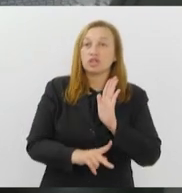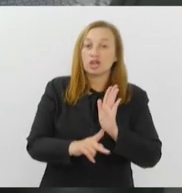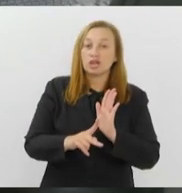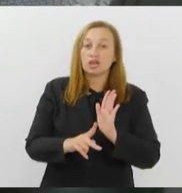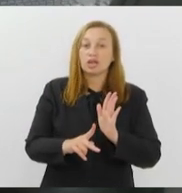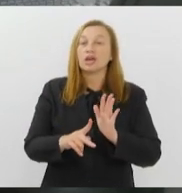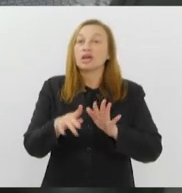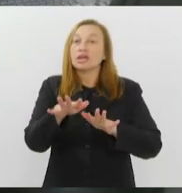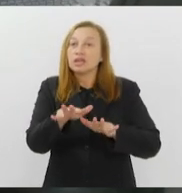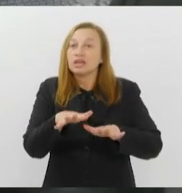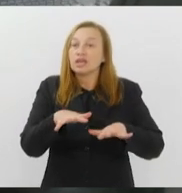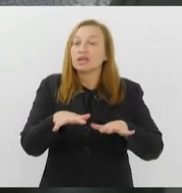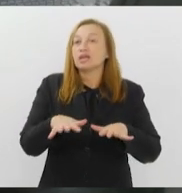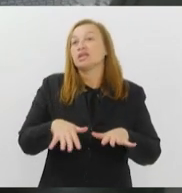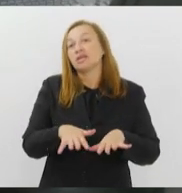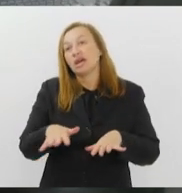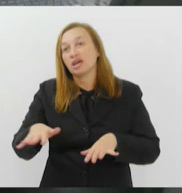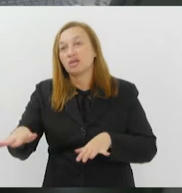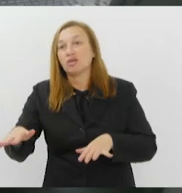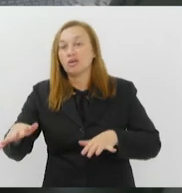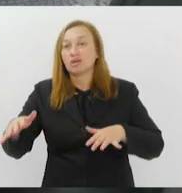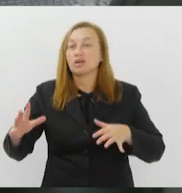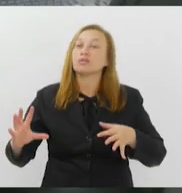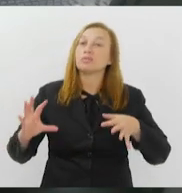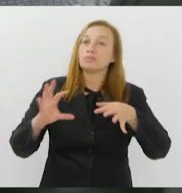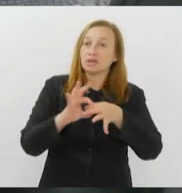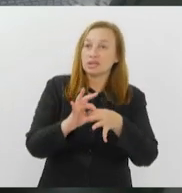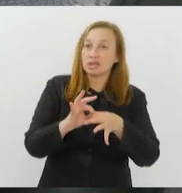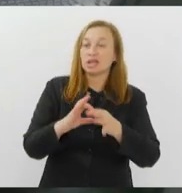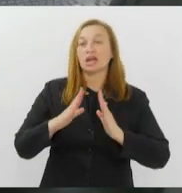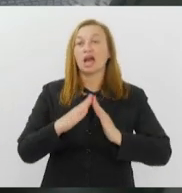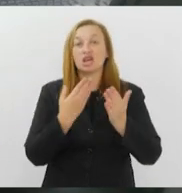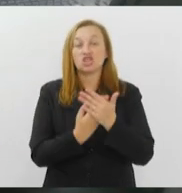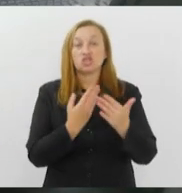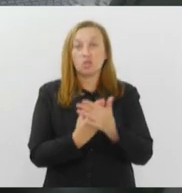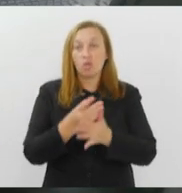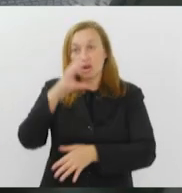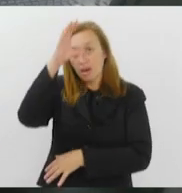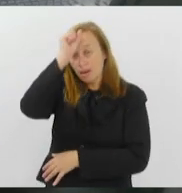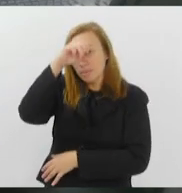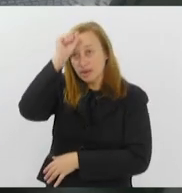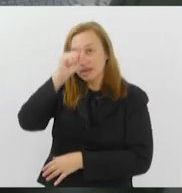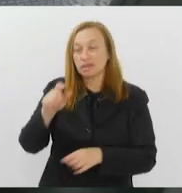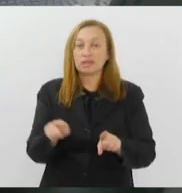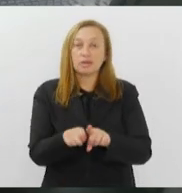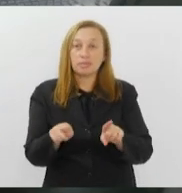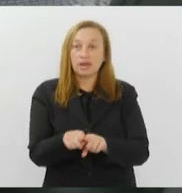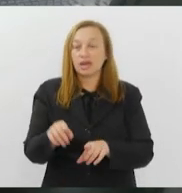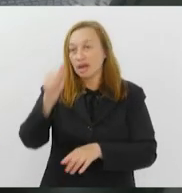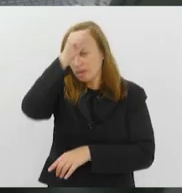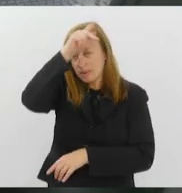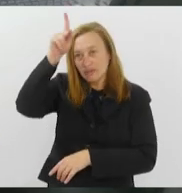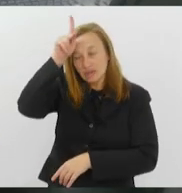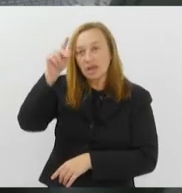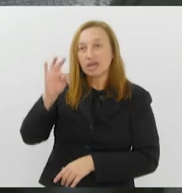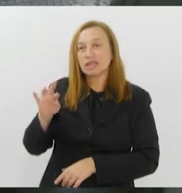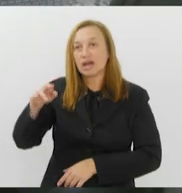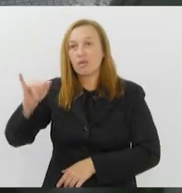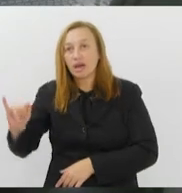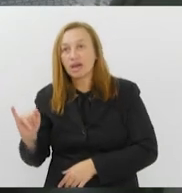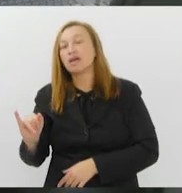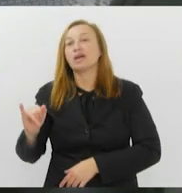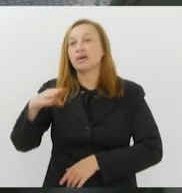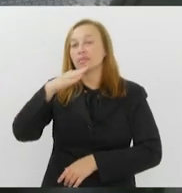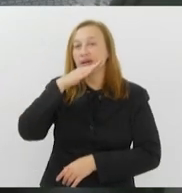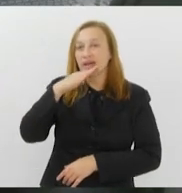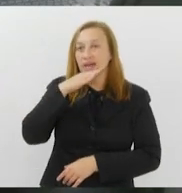uma iniciativa da Fundação Vale em parceria com a cidade-escola Aprendiz e as prefeituras de Itaguaí e Mangaratiba, na Costa Verde.